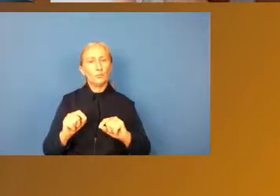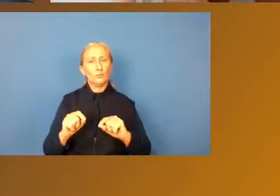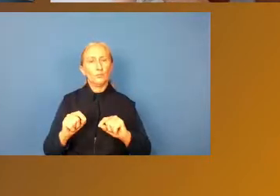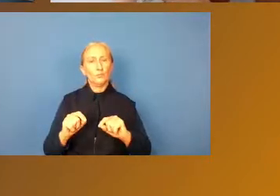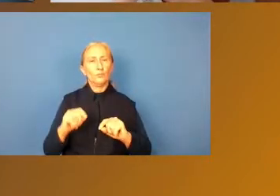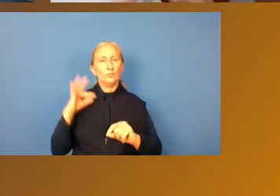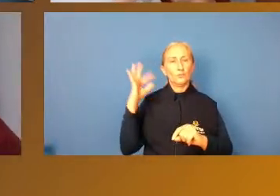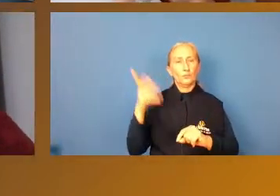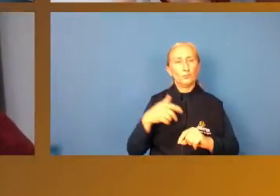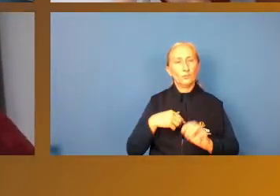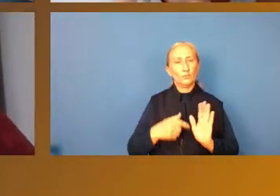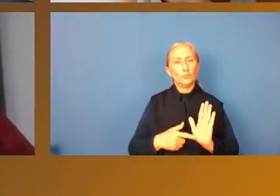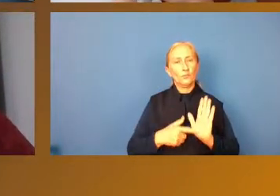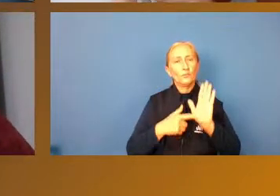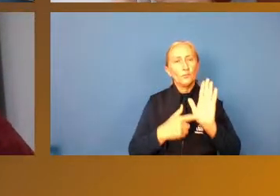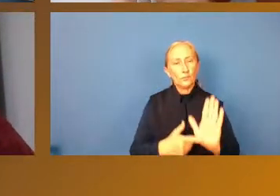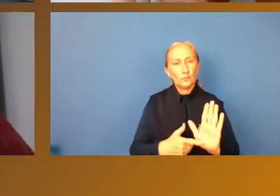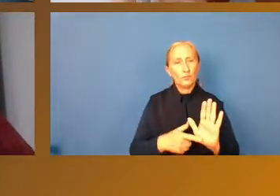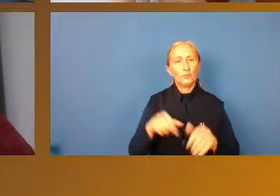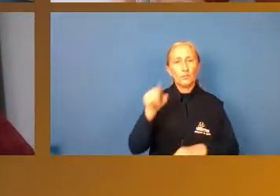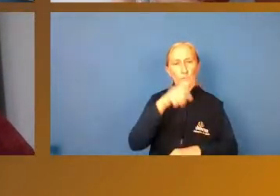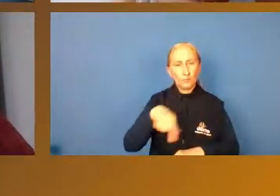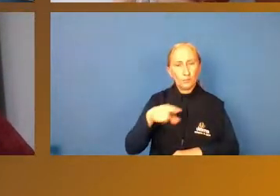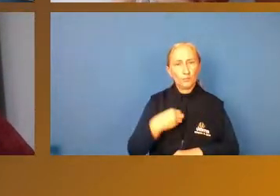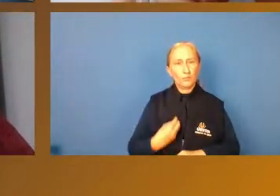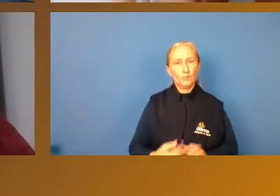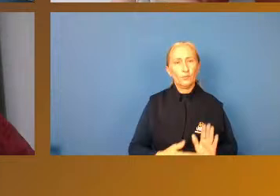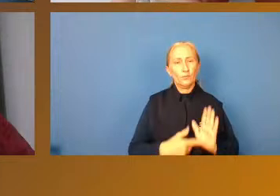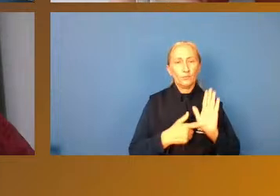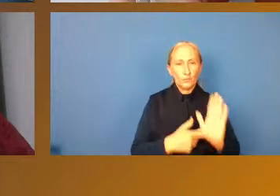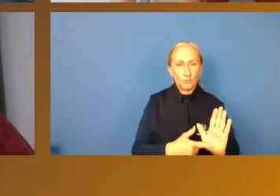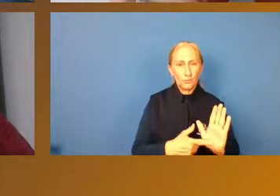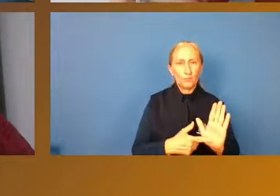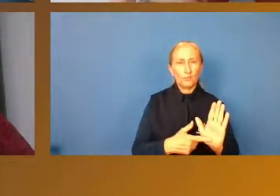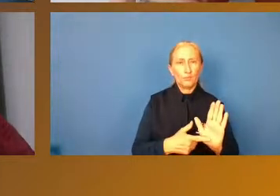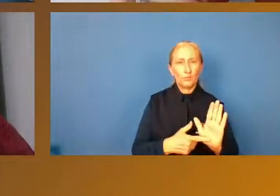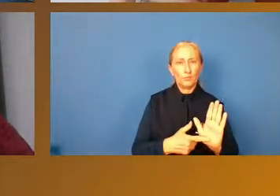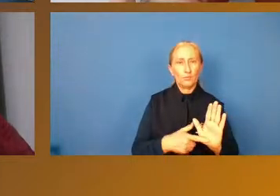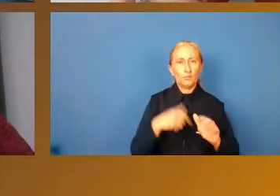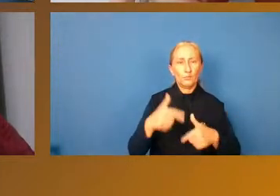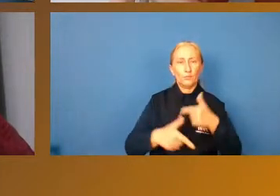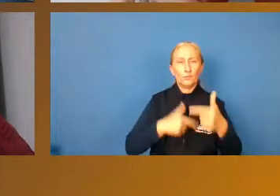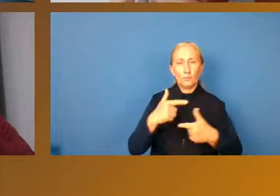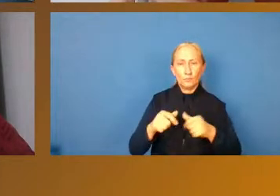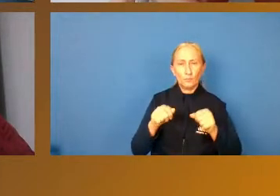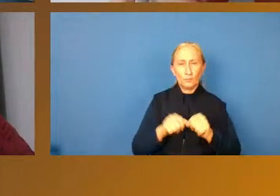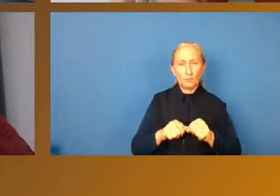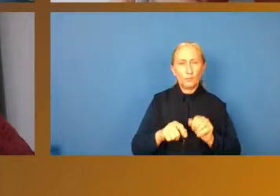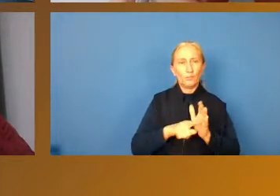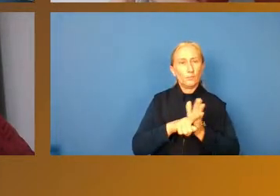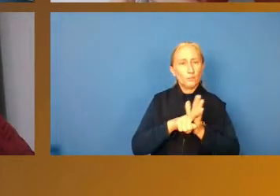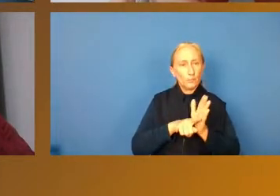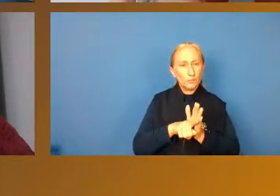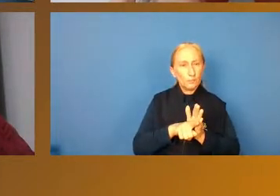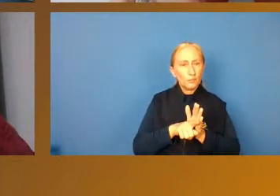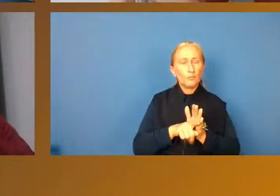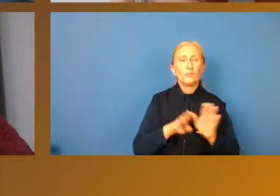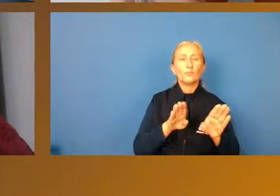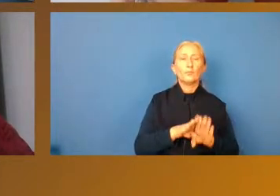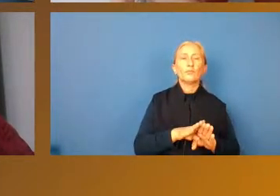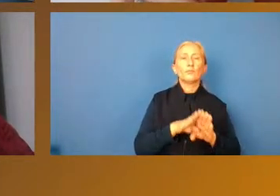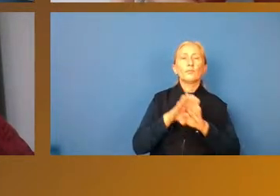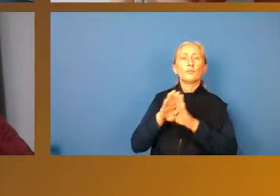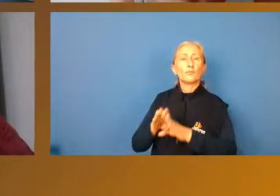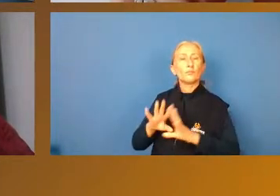pessoal que apresentou né de vocês que apresentaram os seus trabalhos as suas pesquisas e também